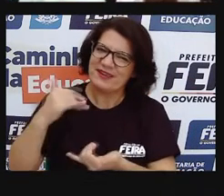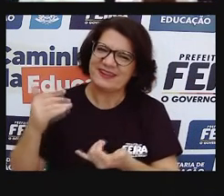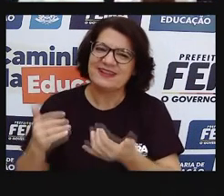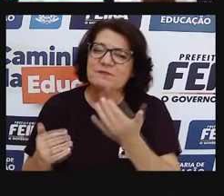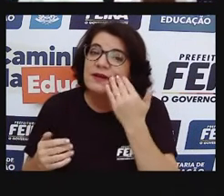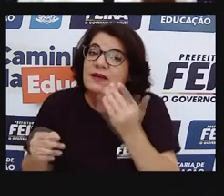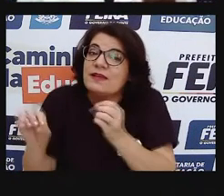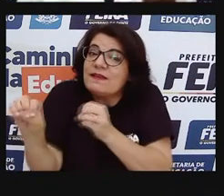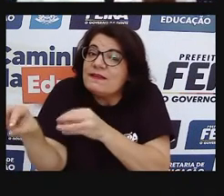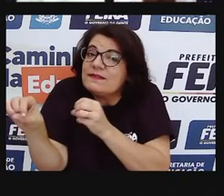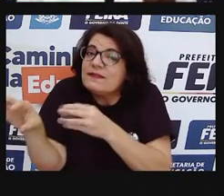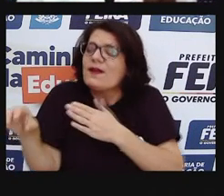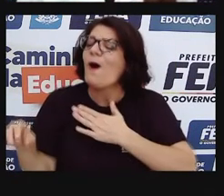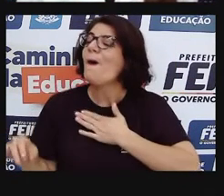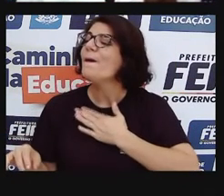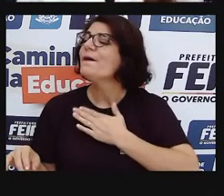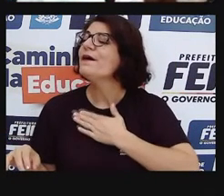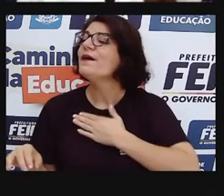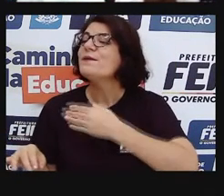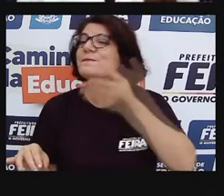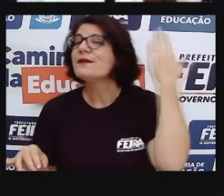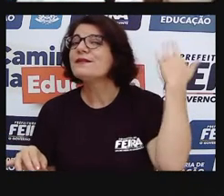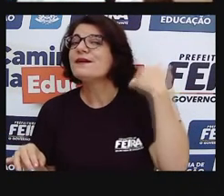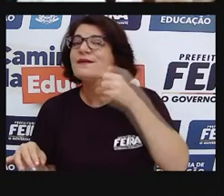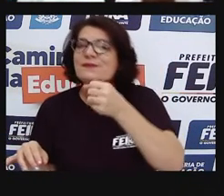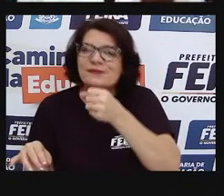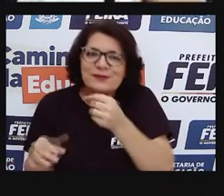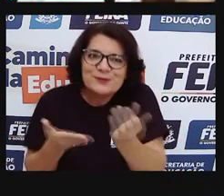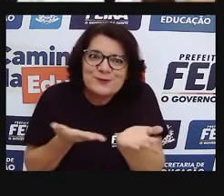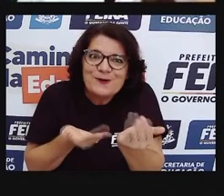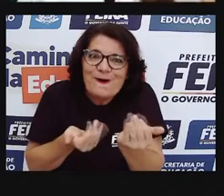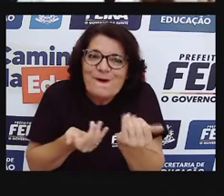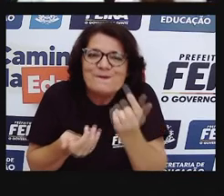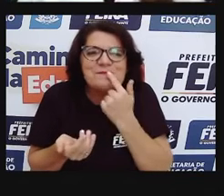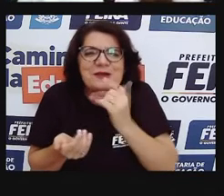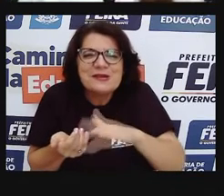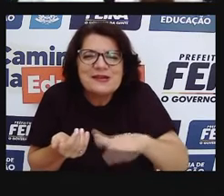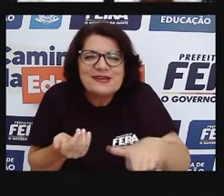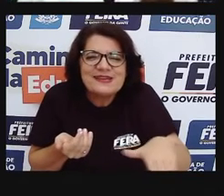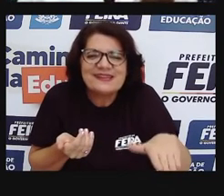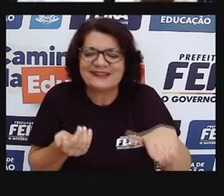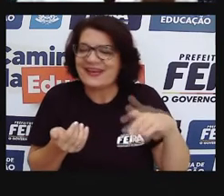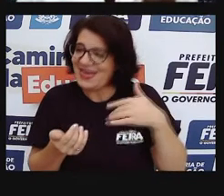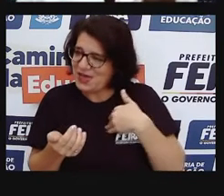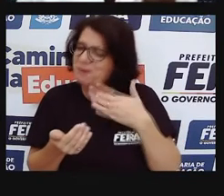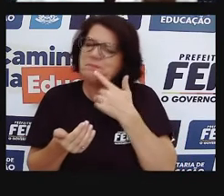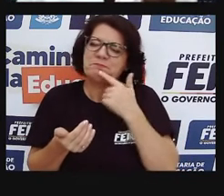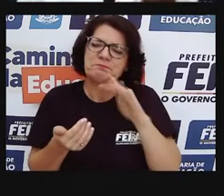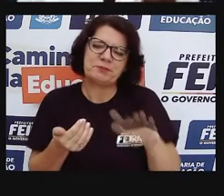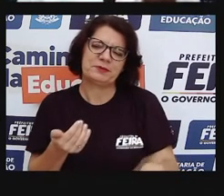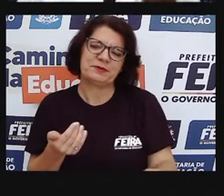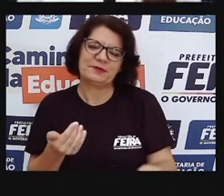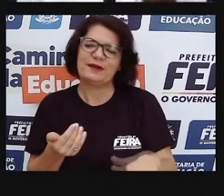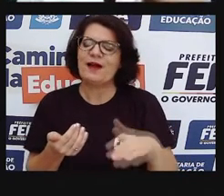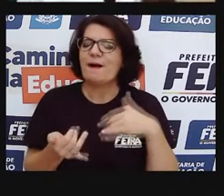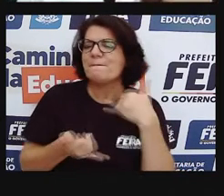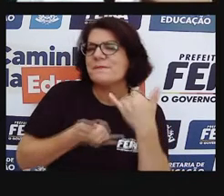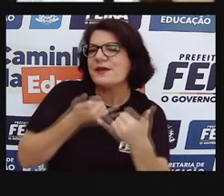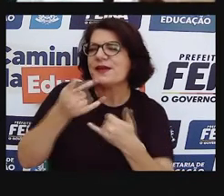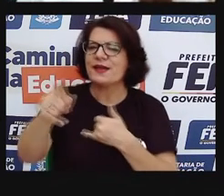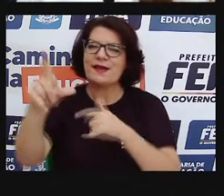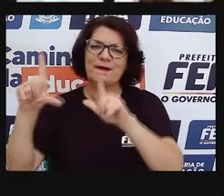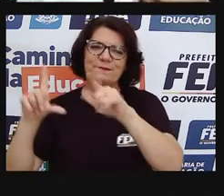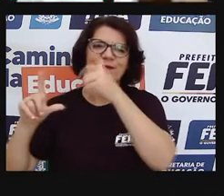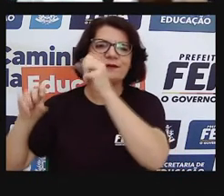não ensina. A gente aprendia com irmãos, as famílias eram mais numerosas, né, então, um